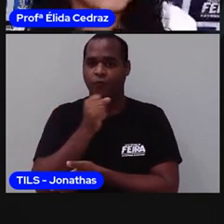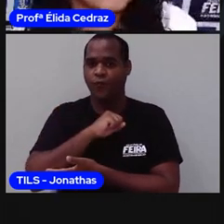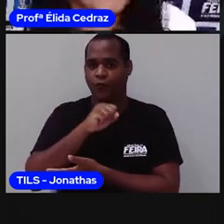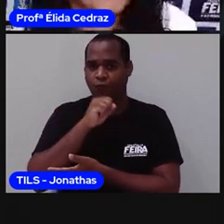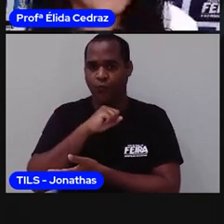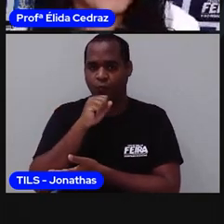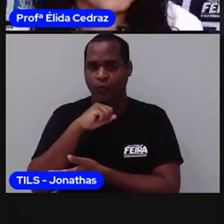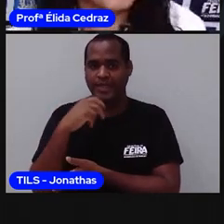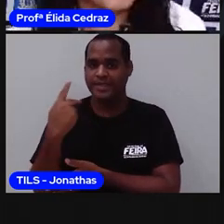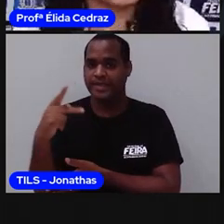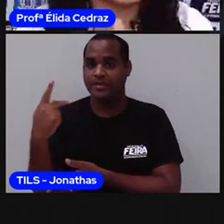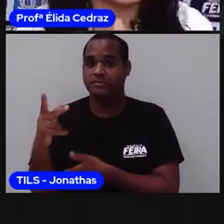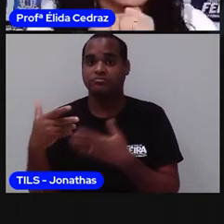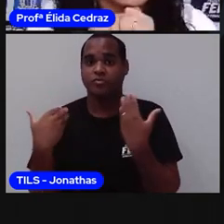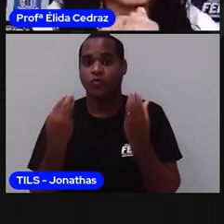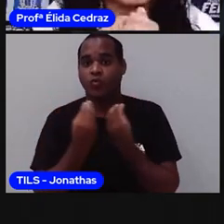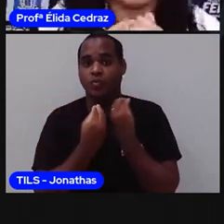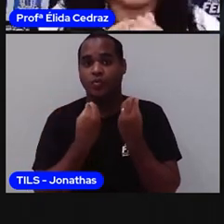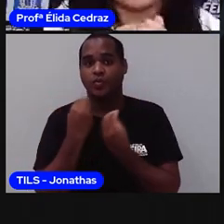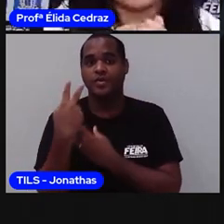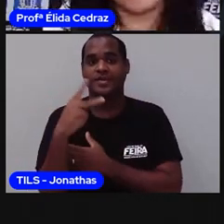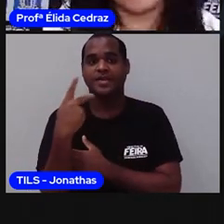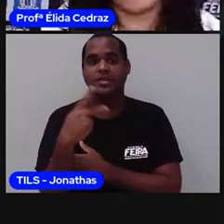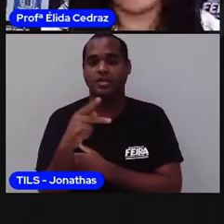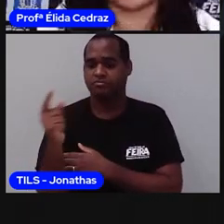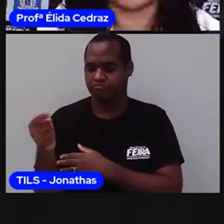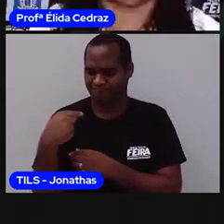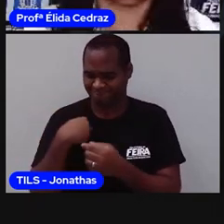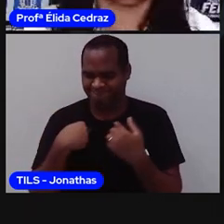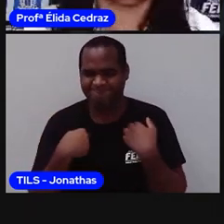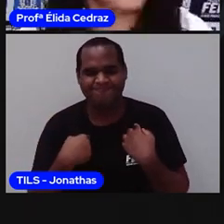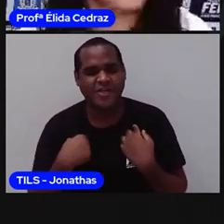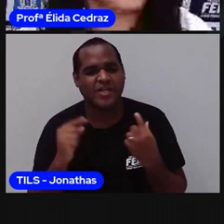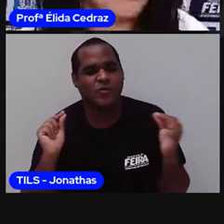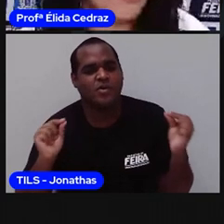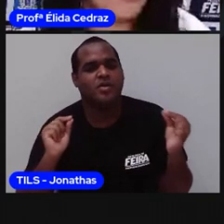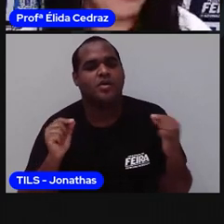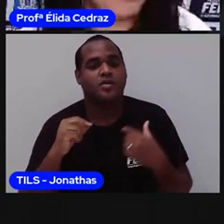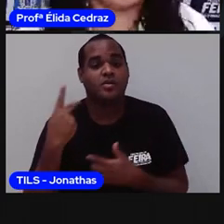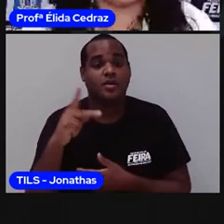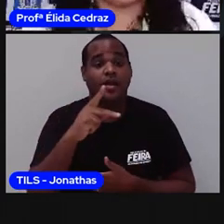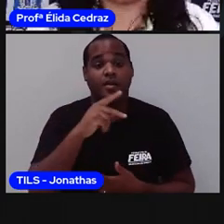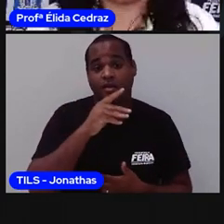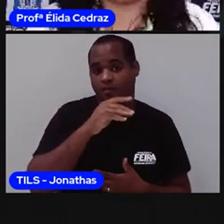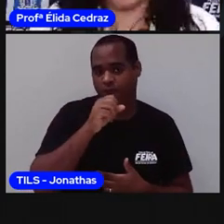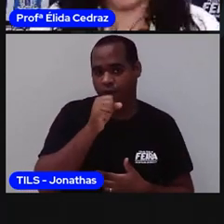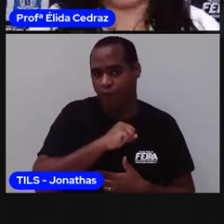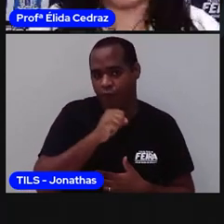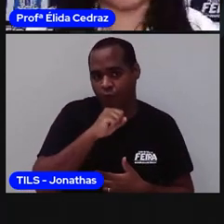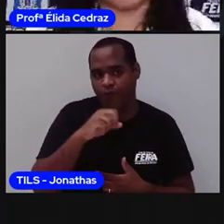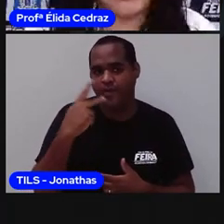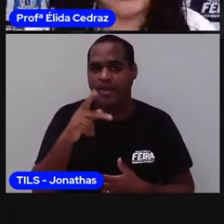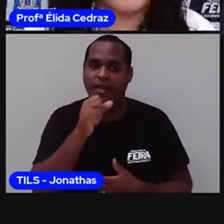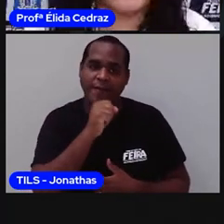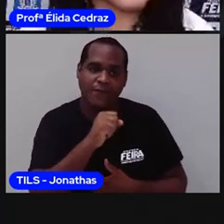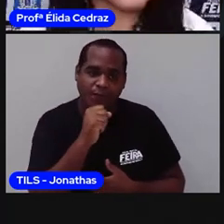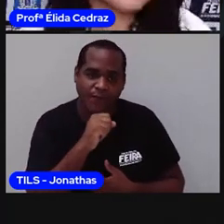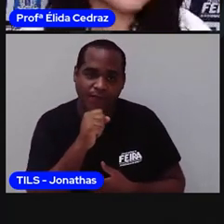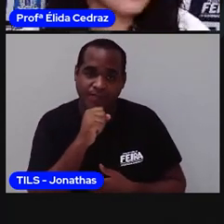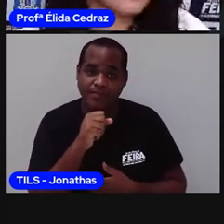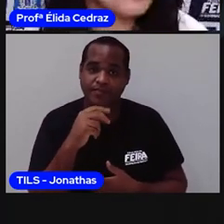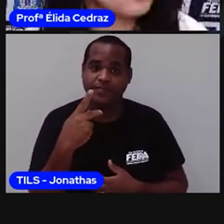e a vovó? Ele é o quê, meu? Se a sua vovó tem vovô e vovó,